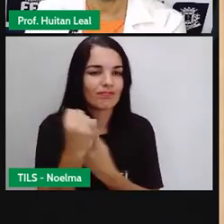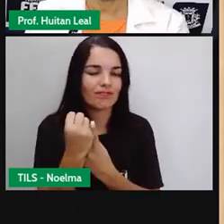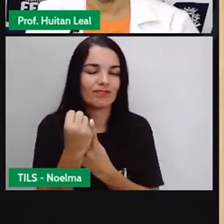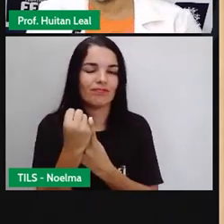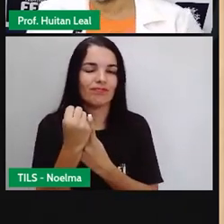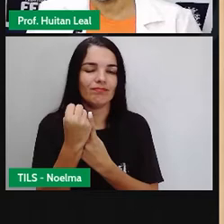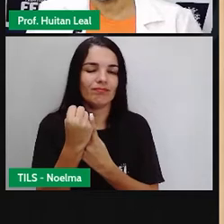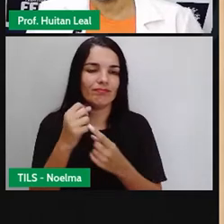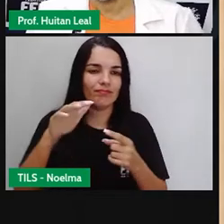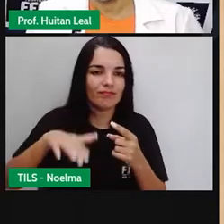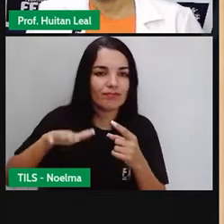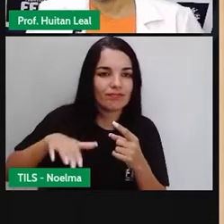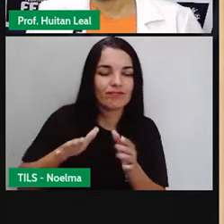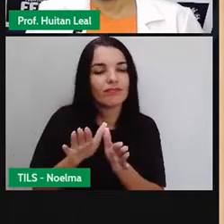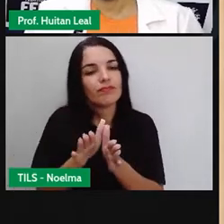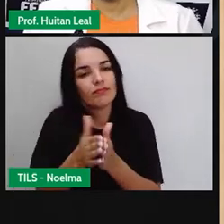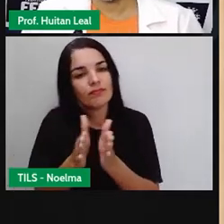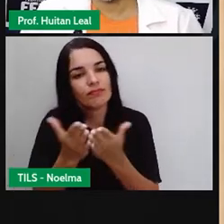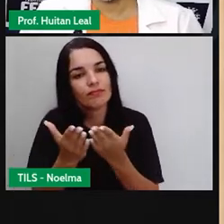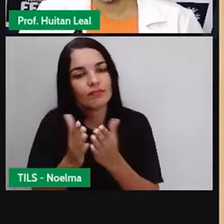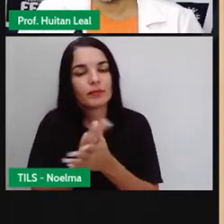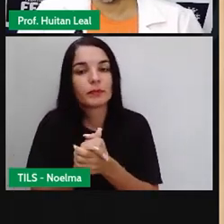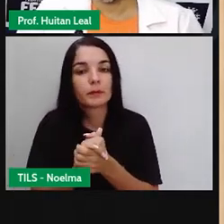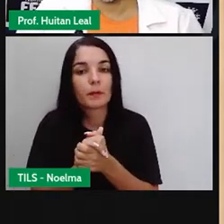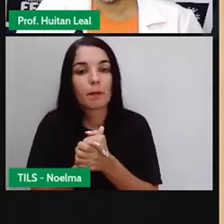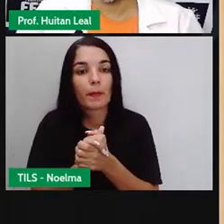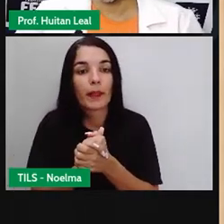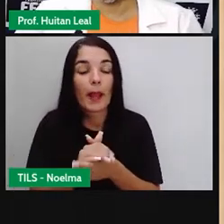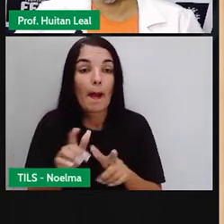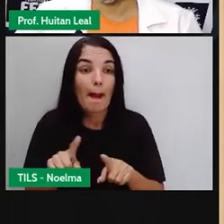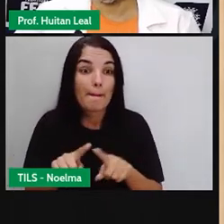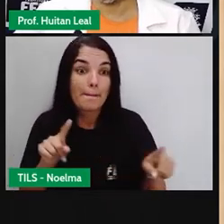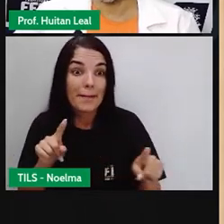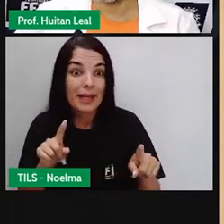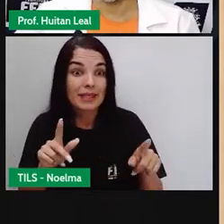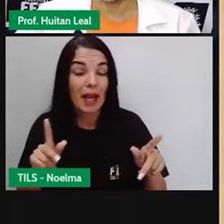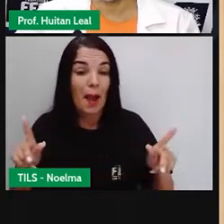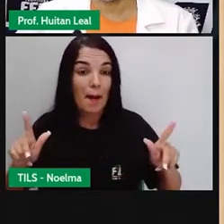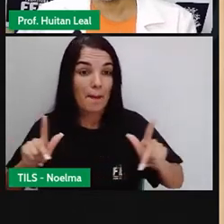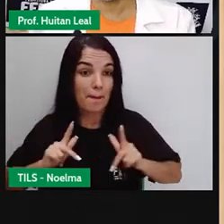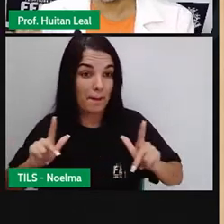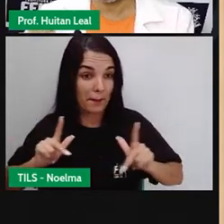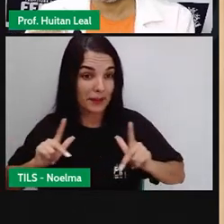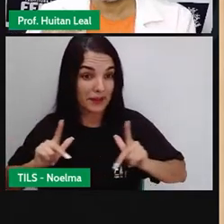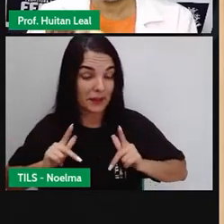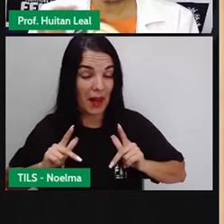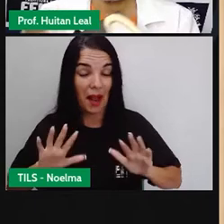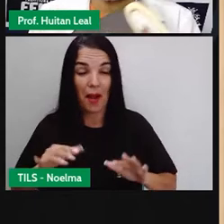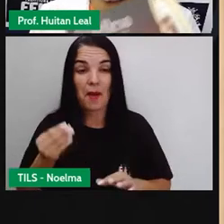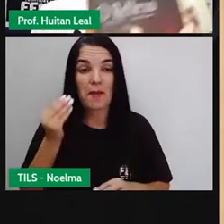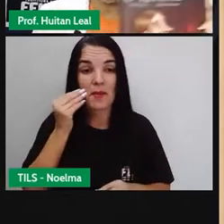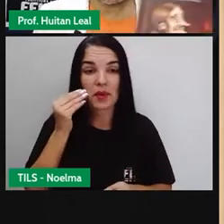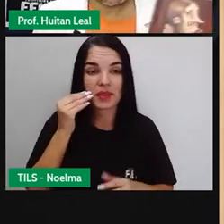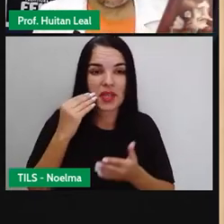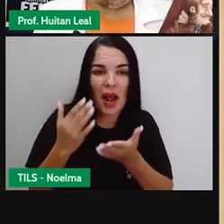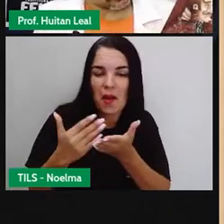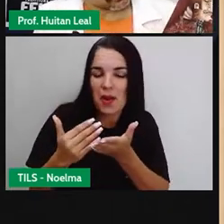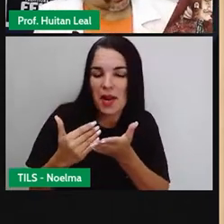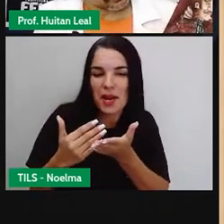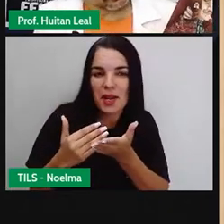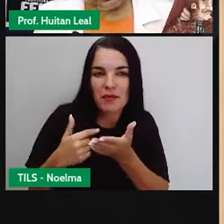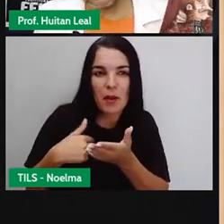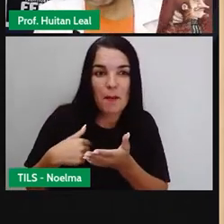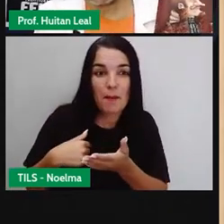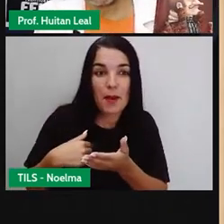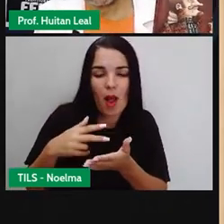da vida. Mas, particularmente, eu quero apresentar um livrinho aqui, um livro que eu li bastante para os